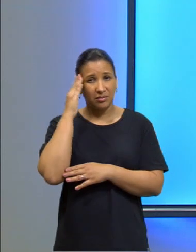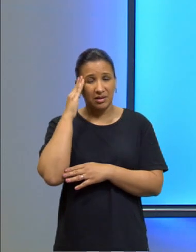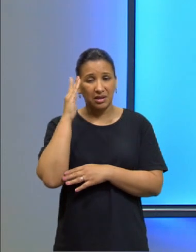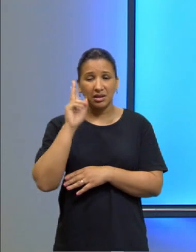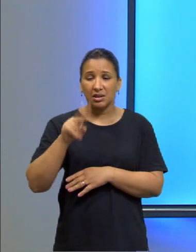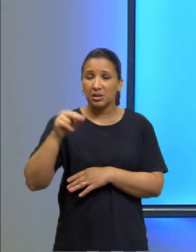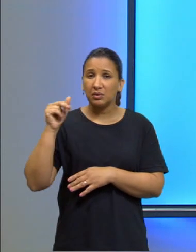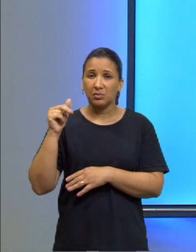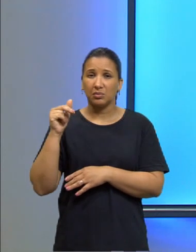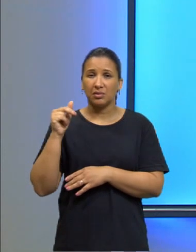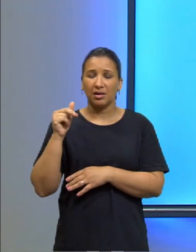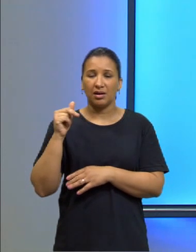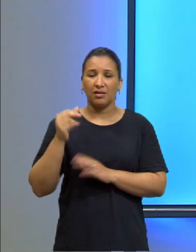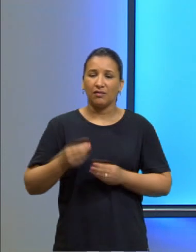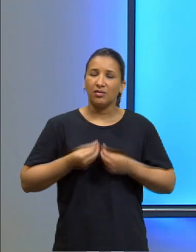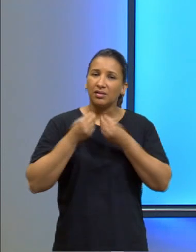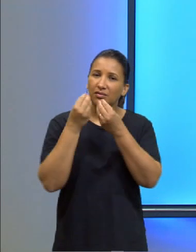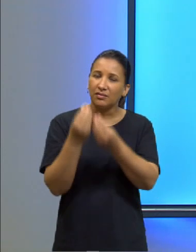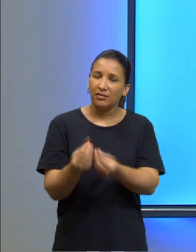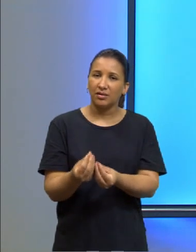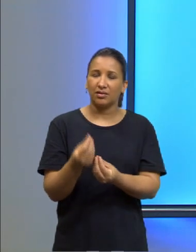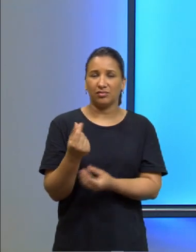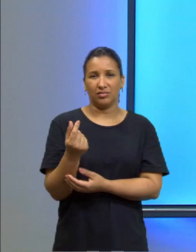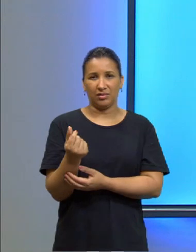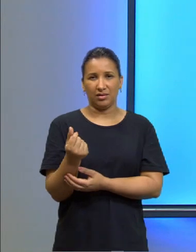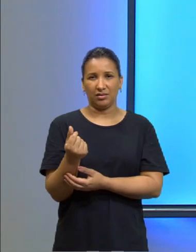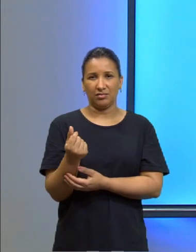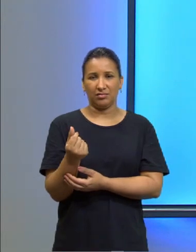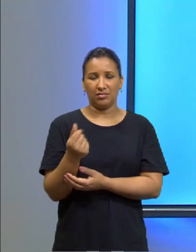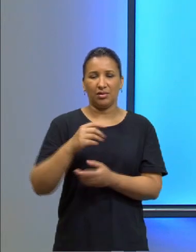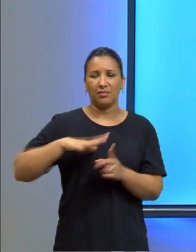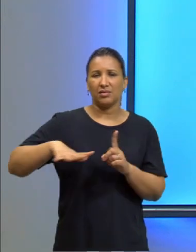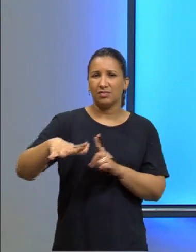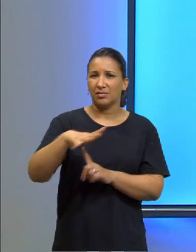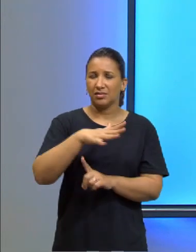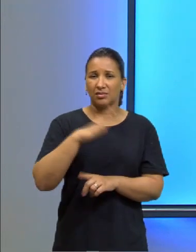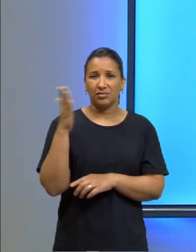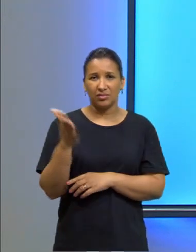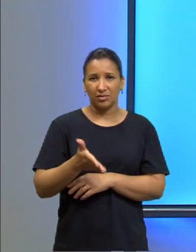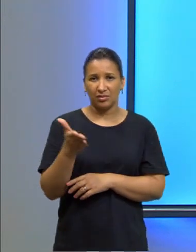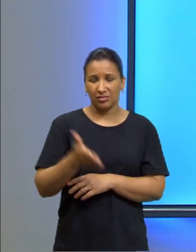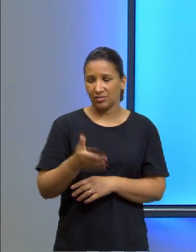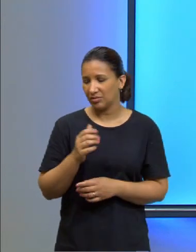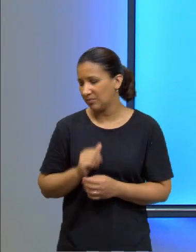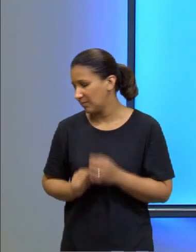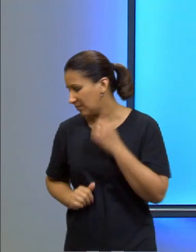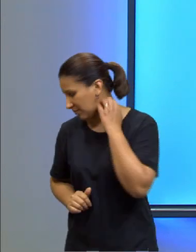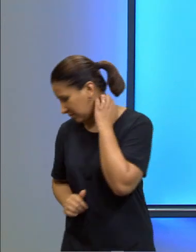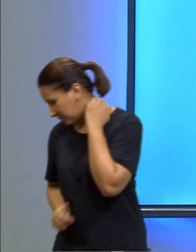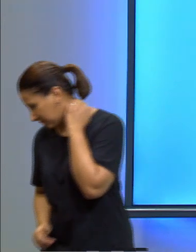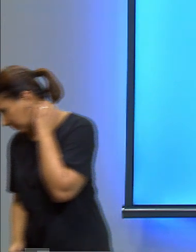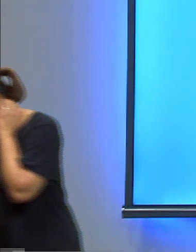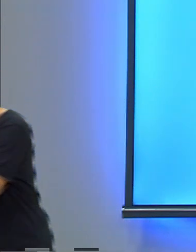Canta. Então tem uma situação bem atual. As alternativas, letra A.